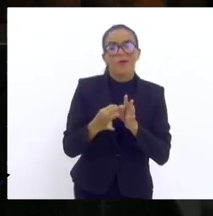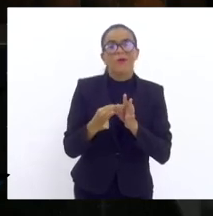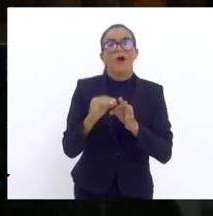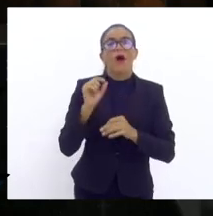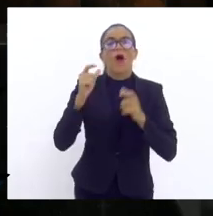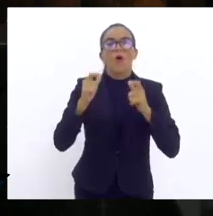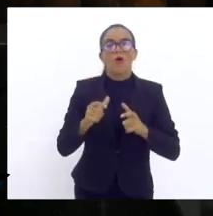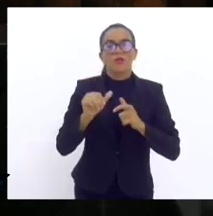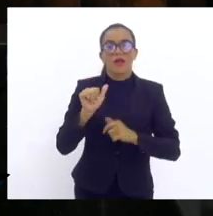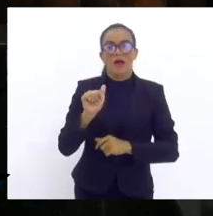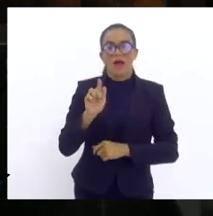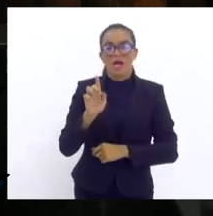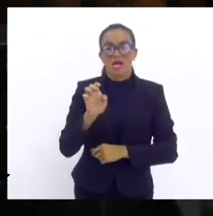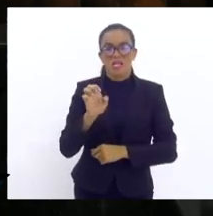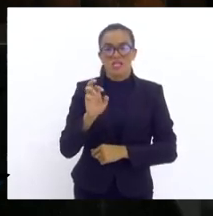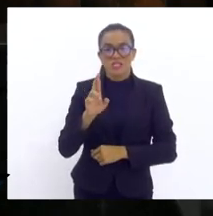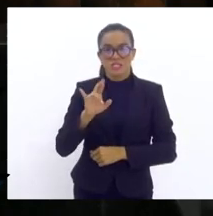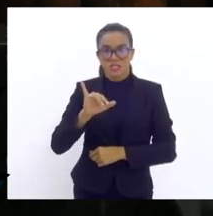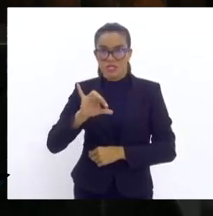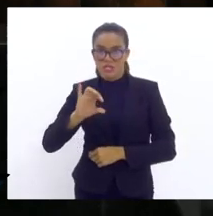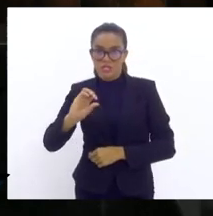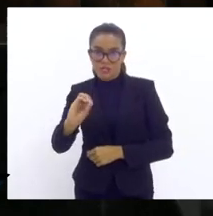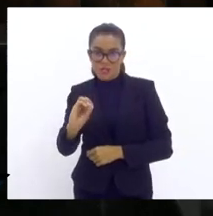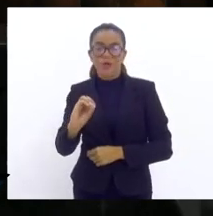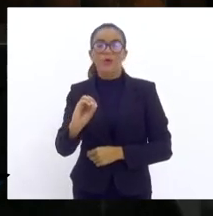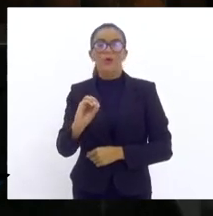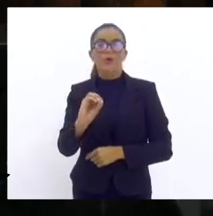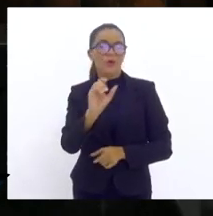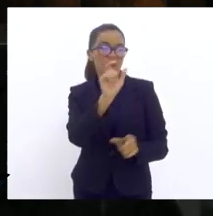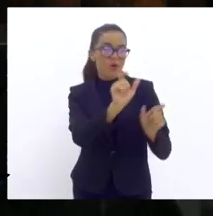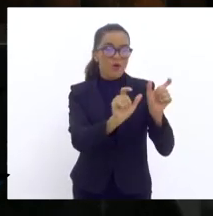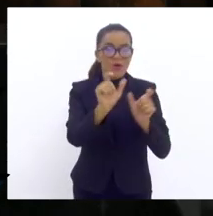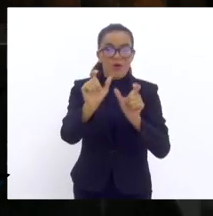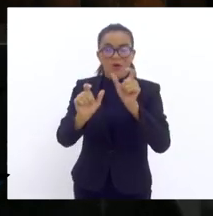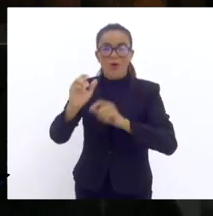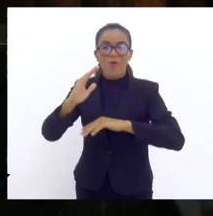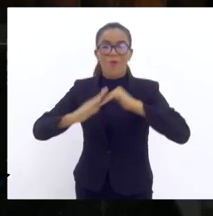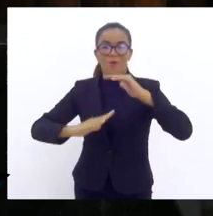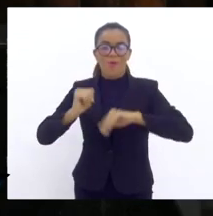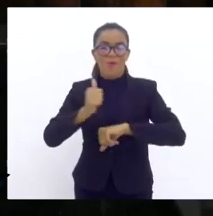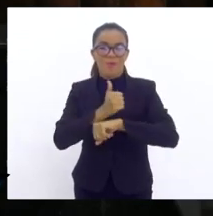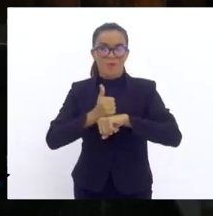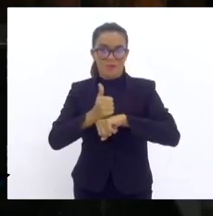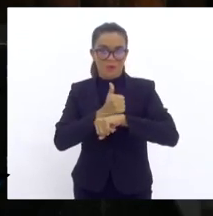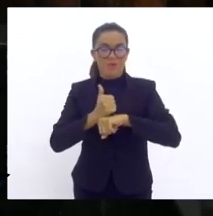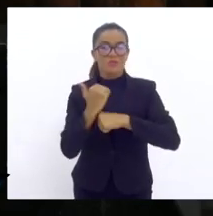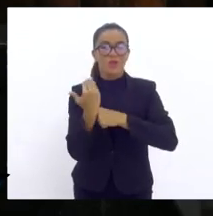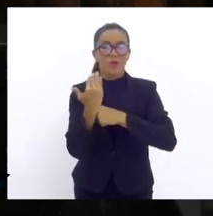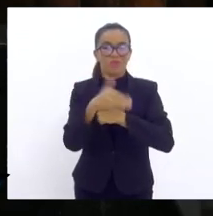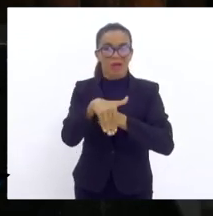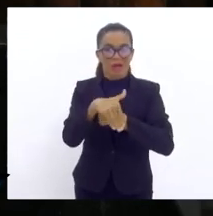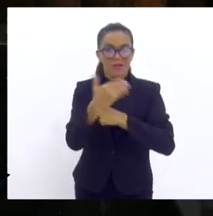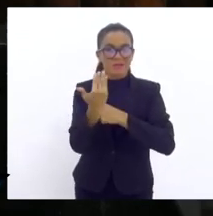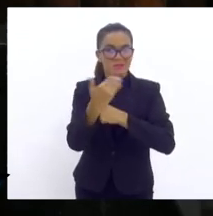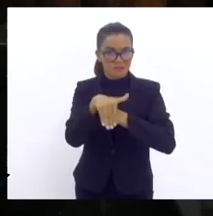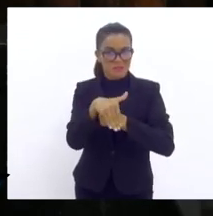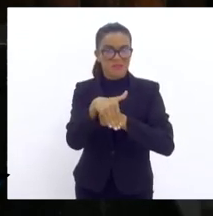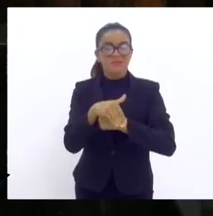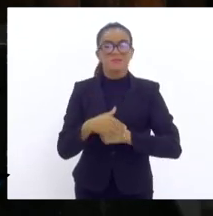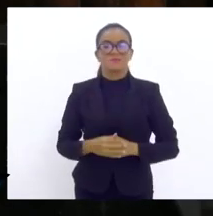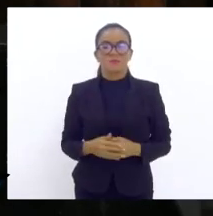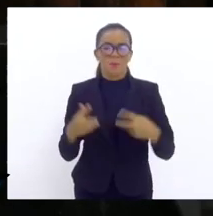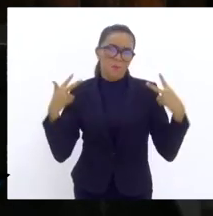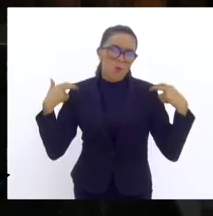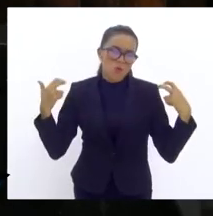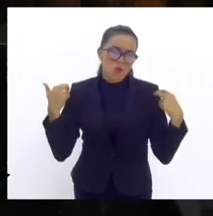Agerio para os profissionais autônomos taxistas para